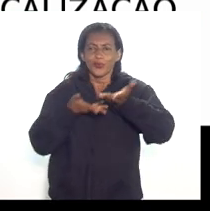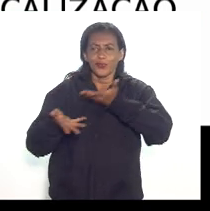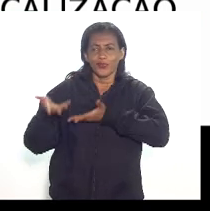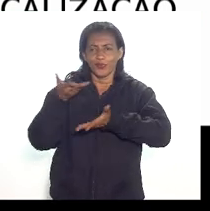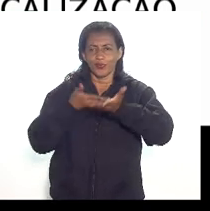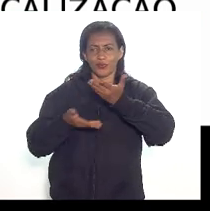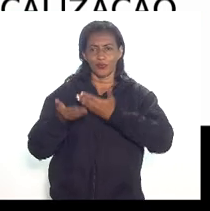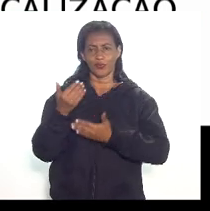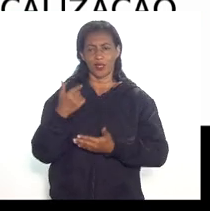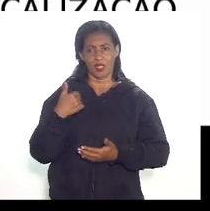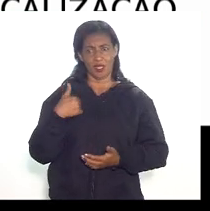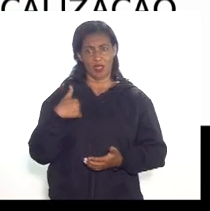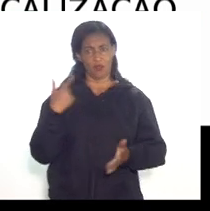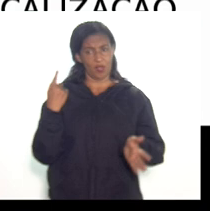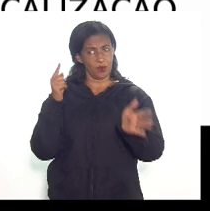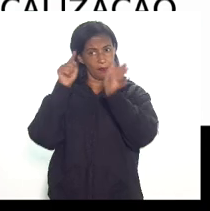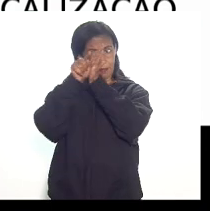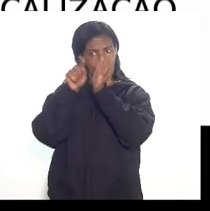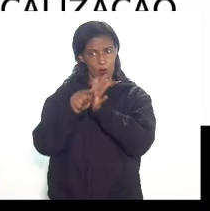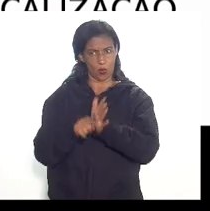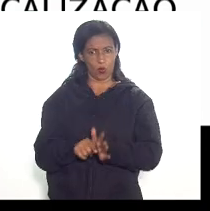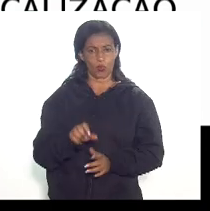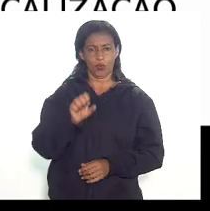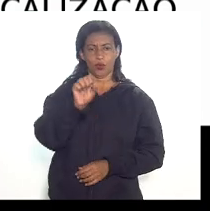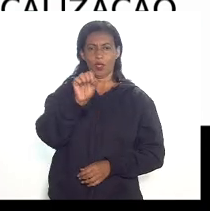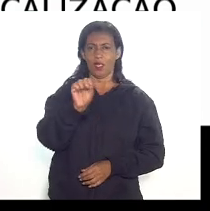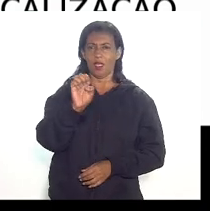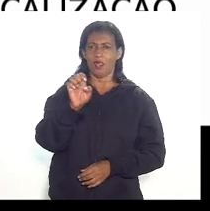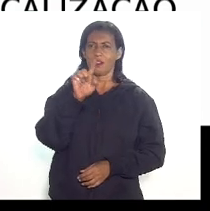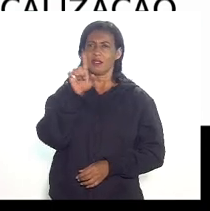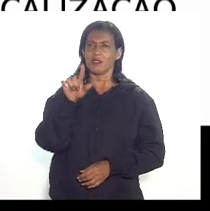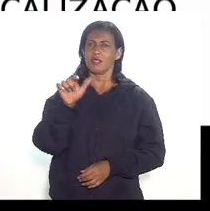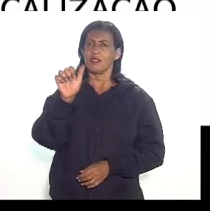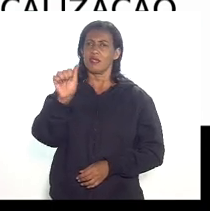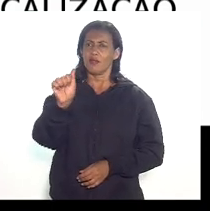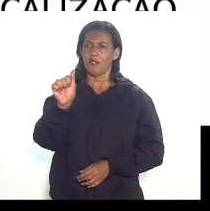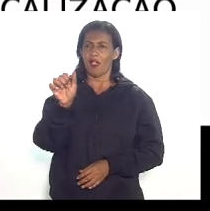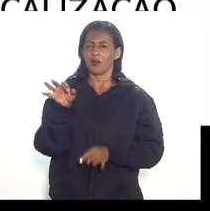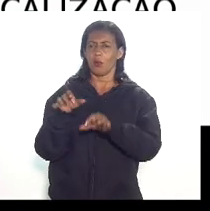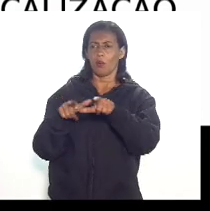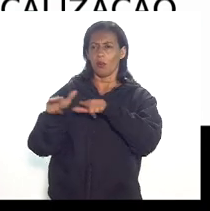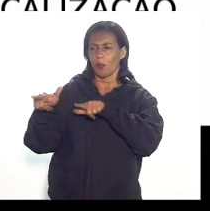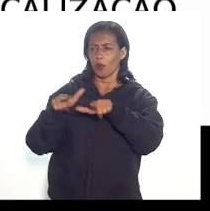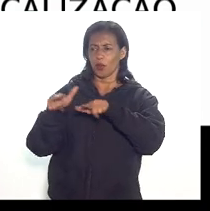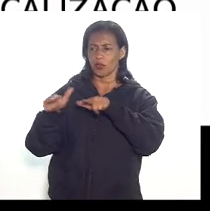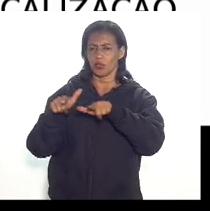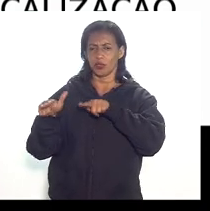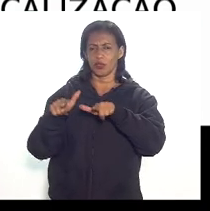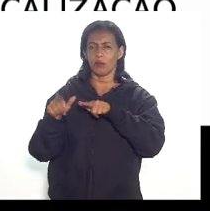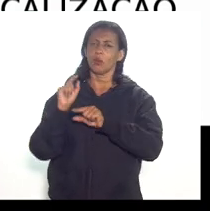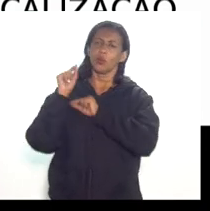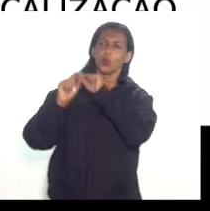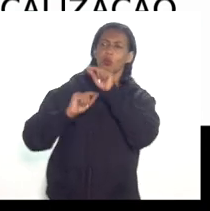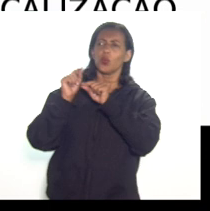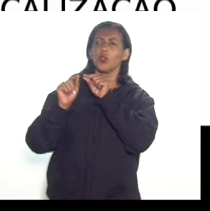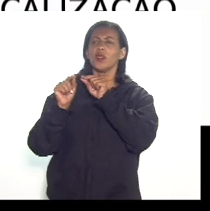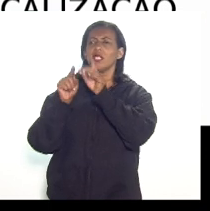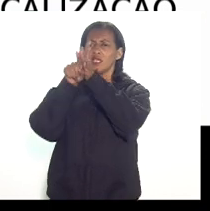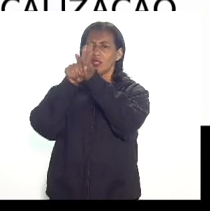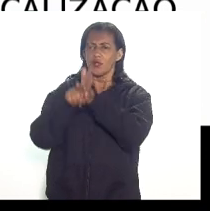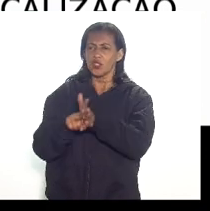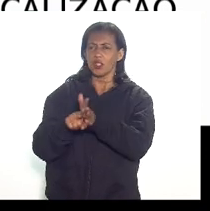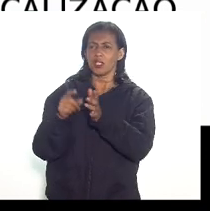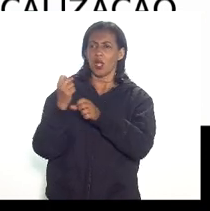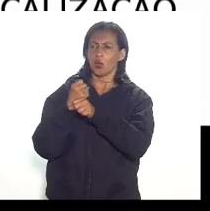eu faço as seguintes perguntas a CFAZ deve submeter um plano de trabalho informando previamente o que deseja fiscalizar ao longo do